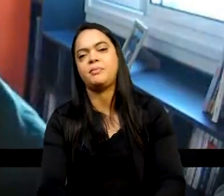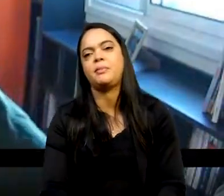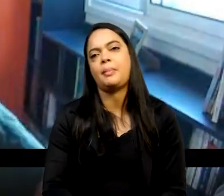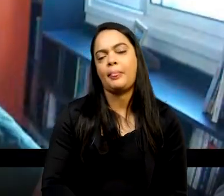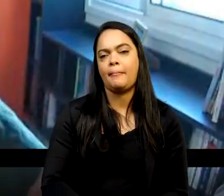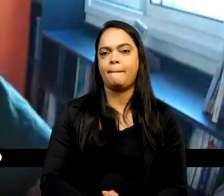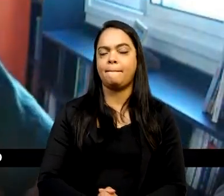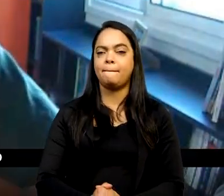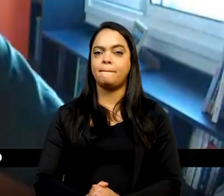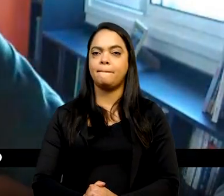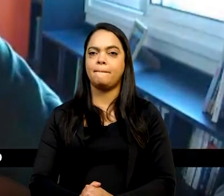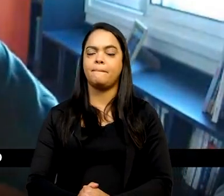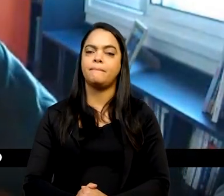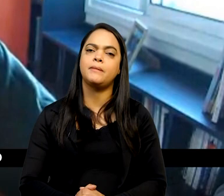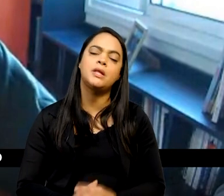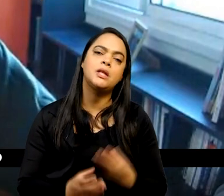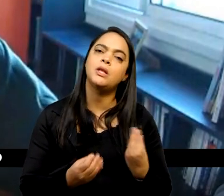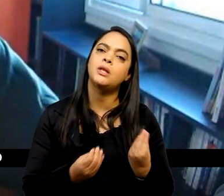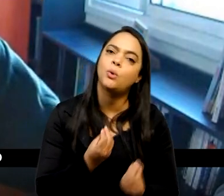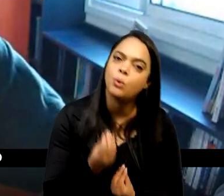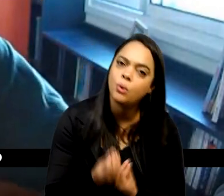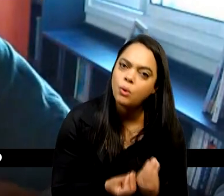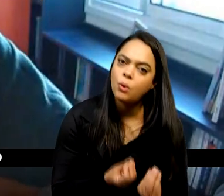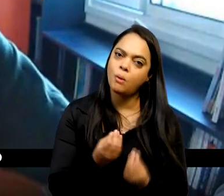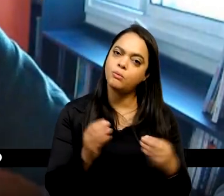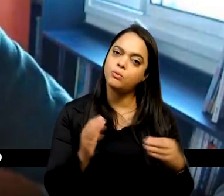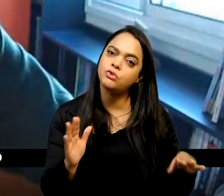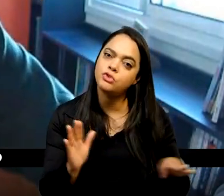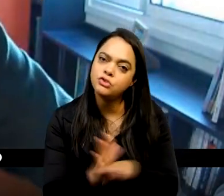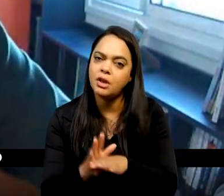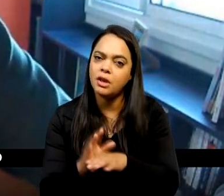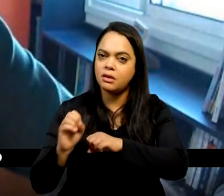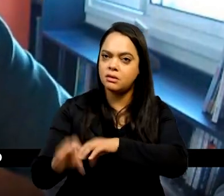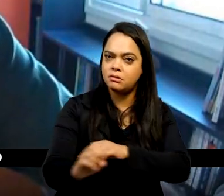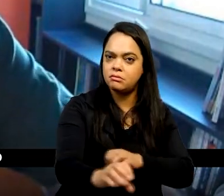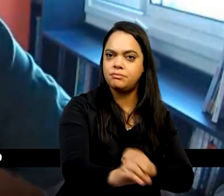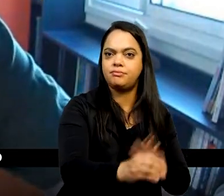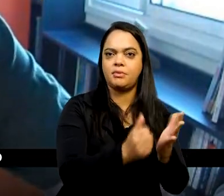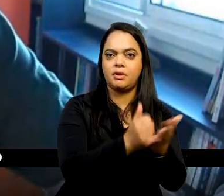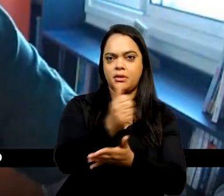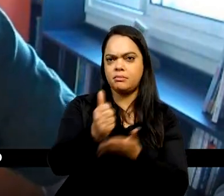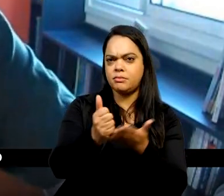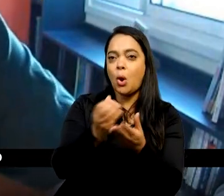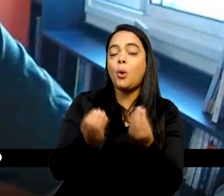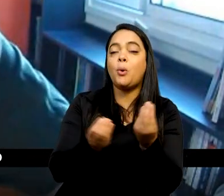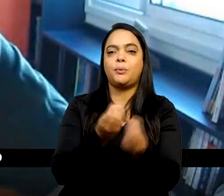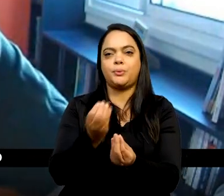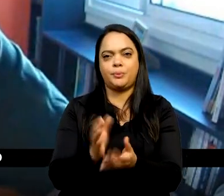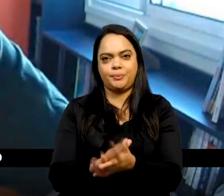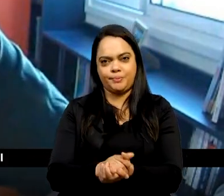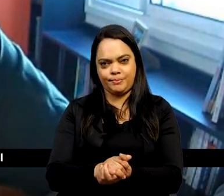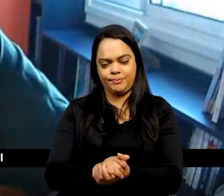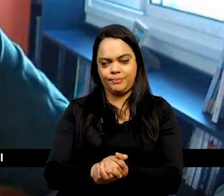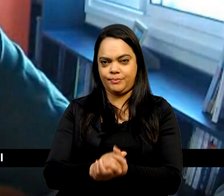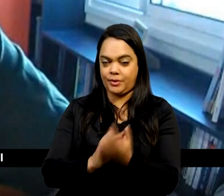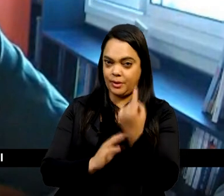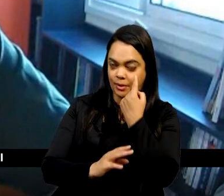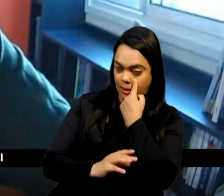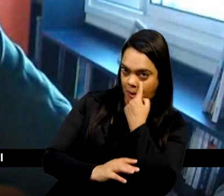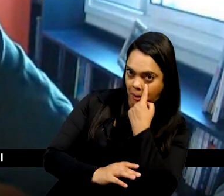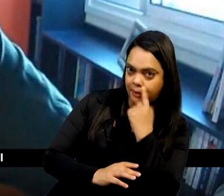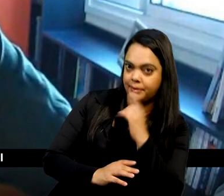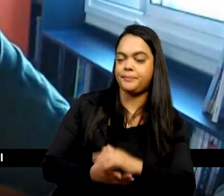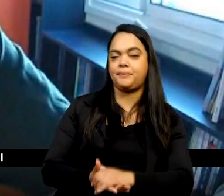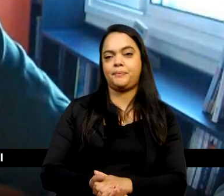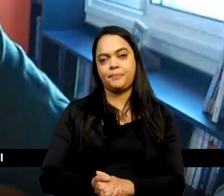chega então no que você chamou de educação básica? Como que isso chega? Ora, quando alguém me pergunta o que que eu faço,